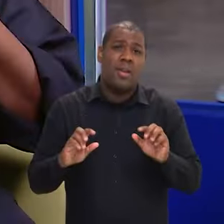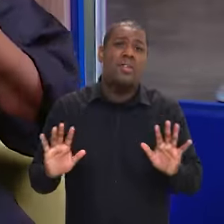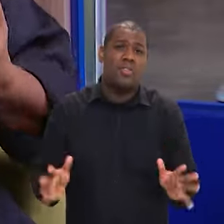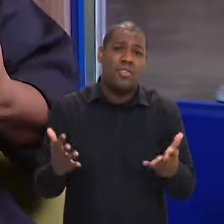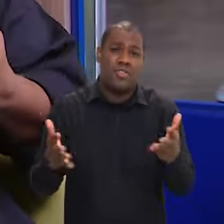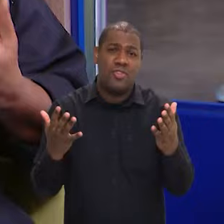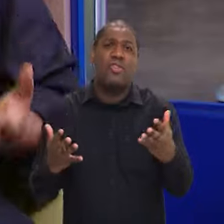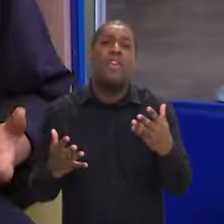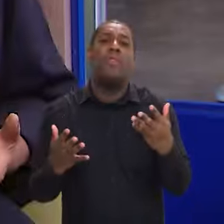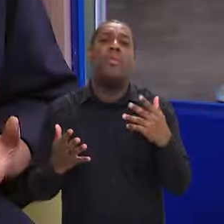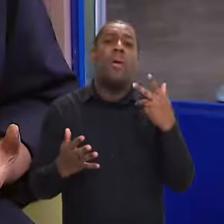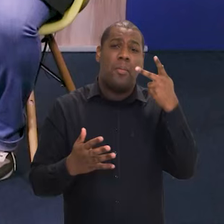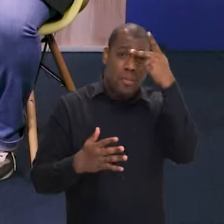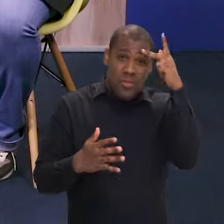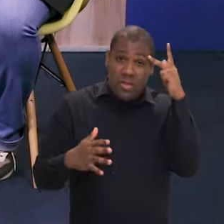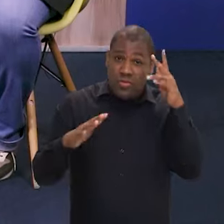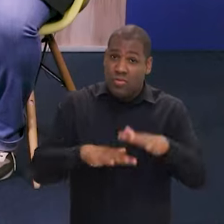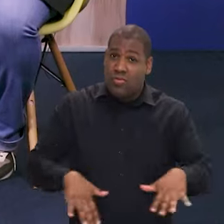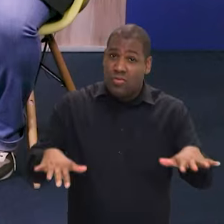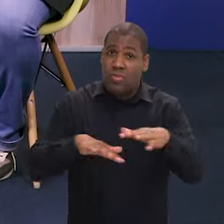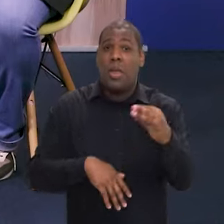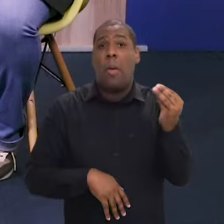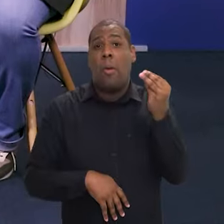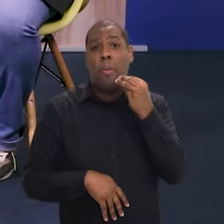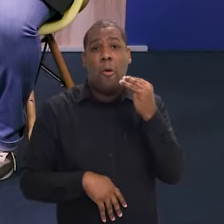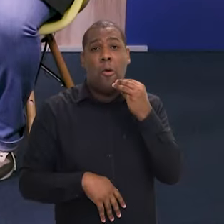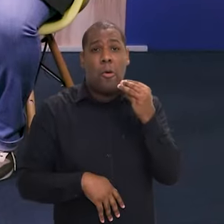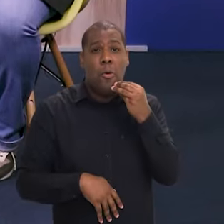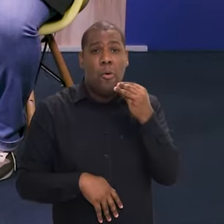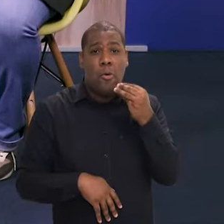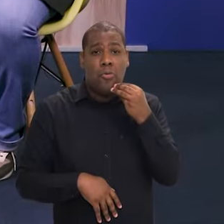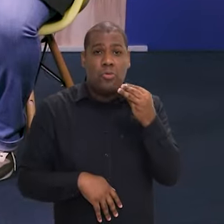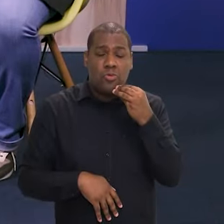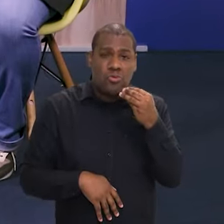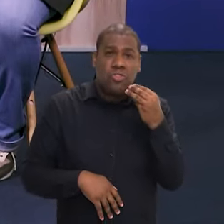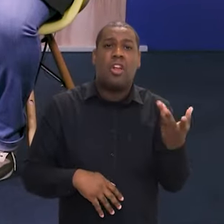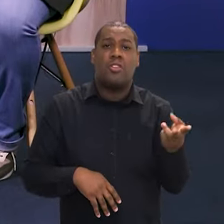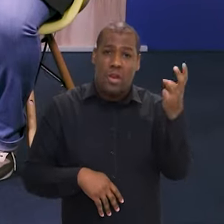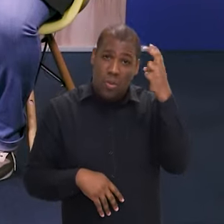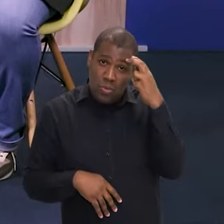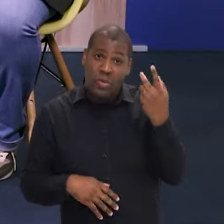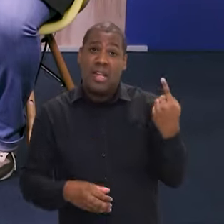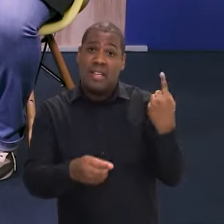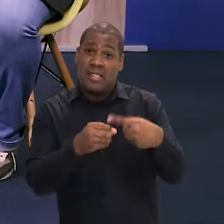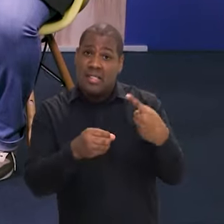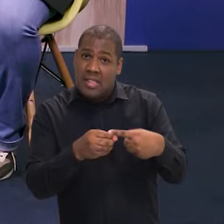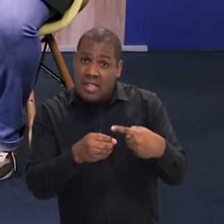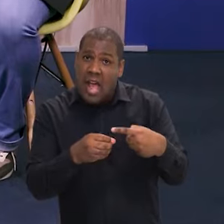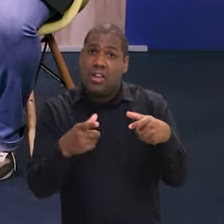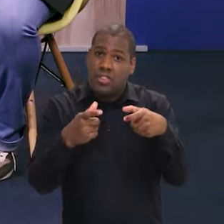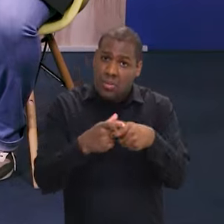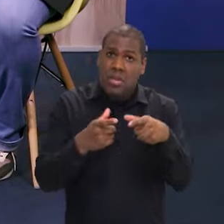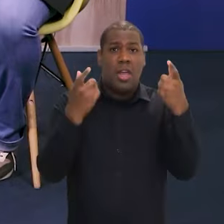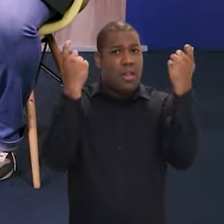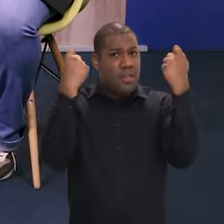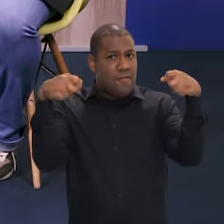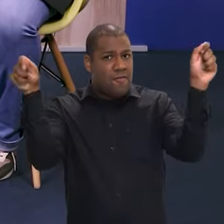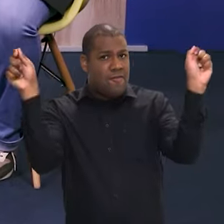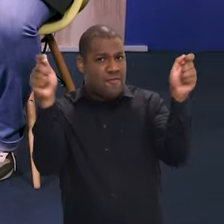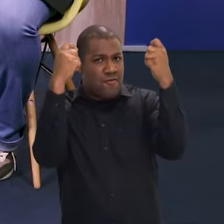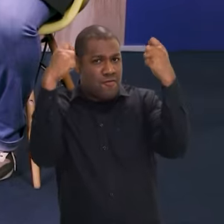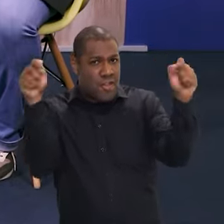promover oportunidades, para as pessoas que moram lá, aquela cidade ter o seu próprio festival, se tiver uma pequena